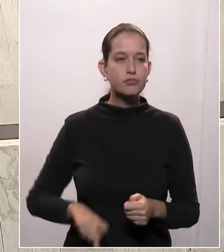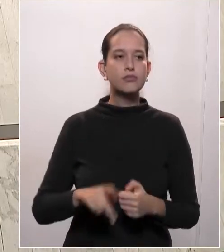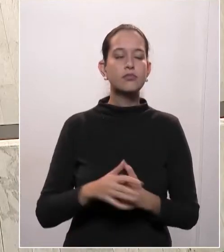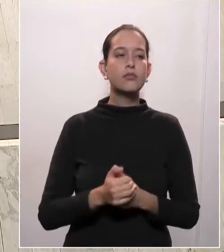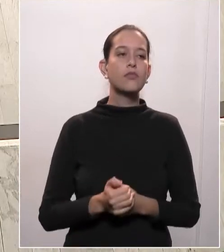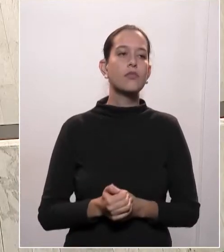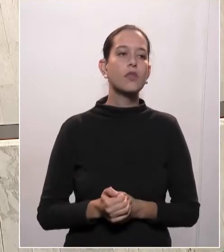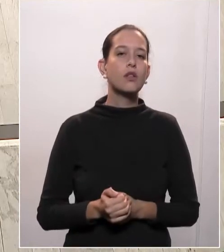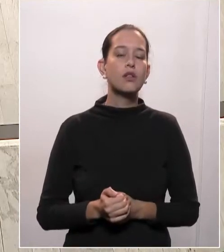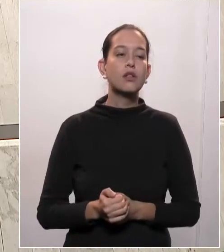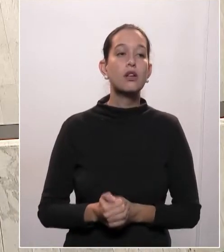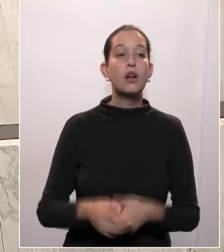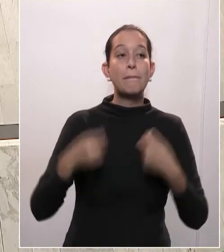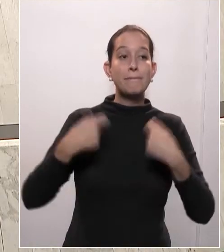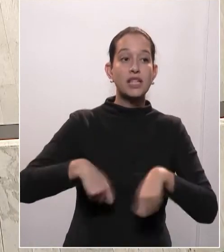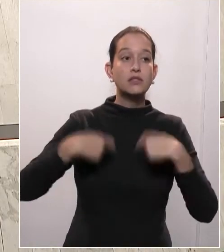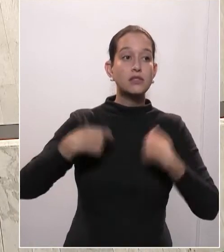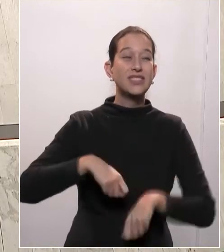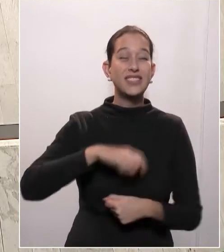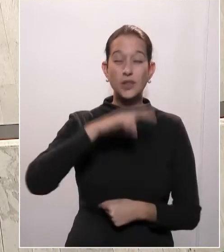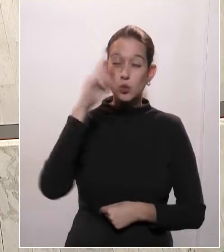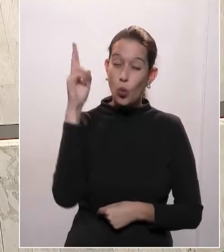precisa, com urgência...